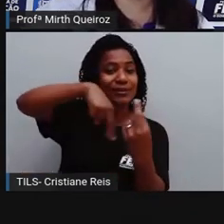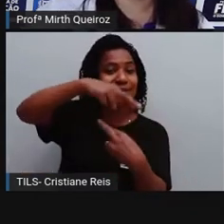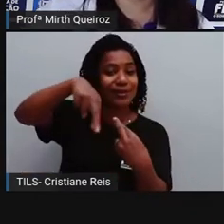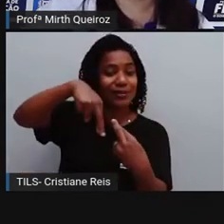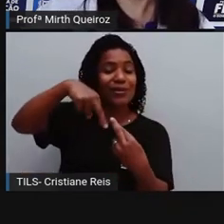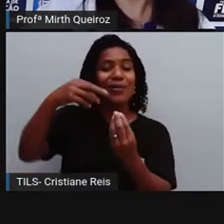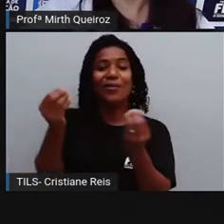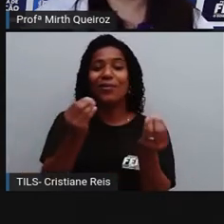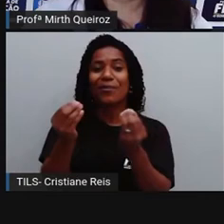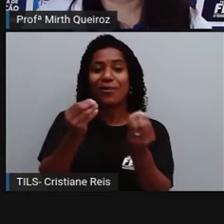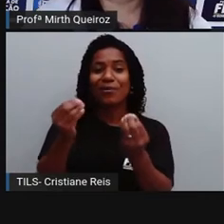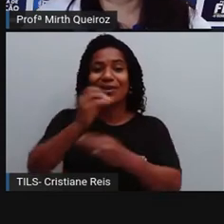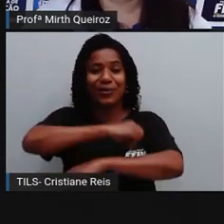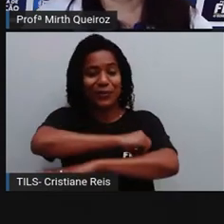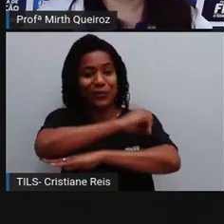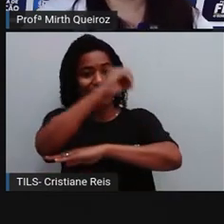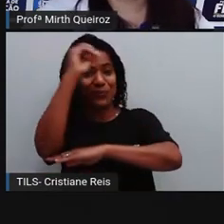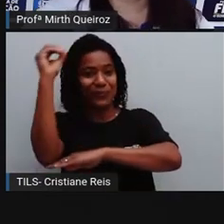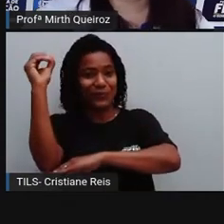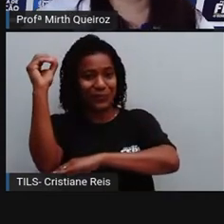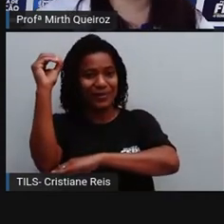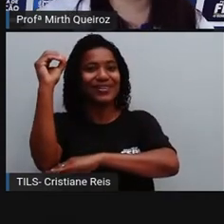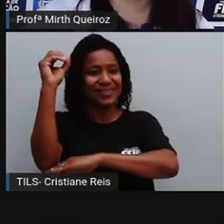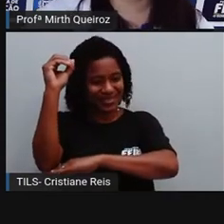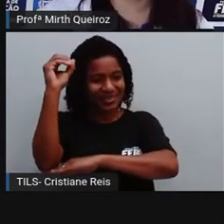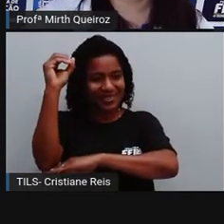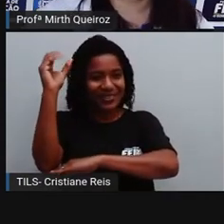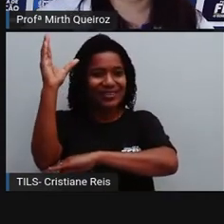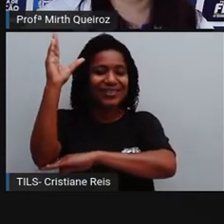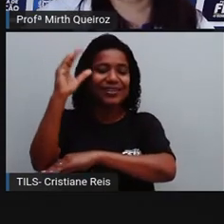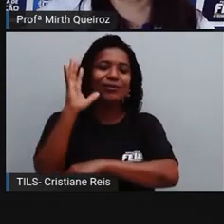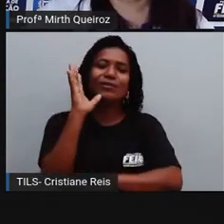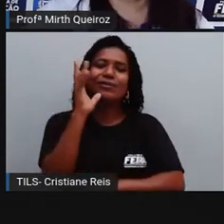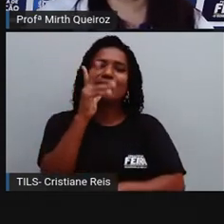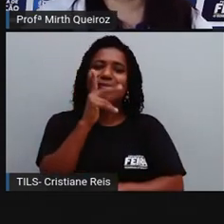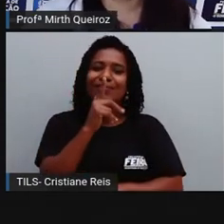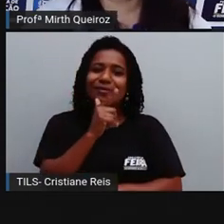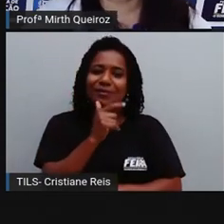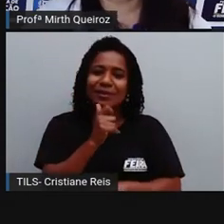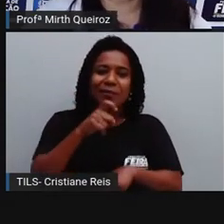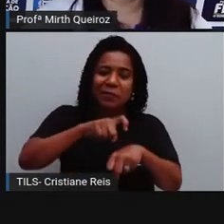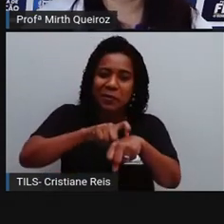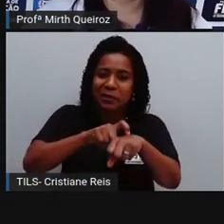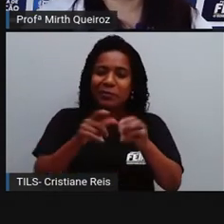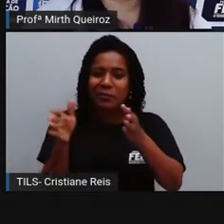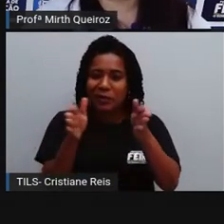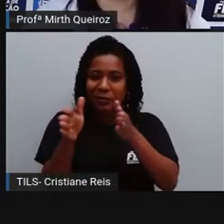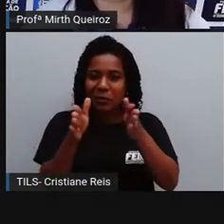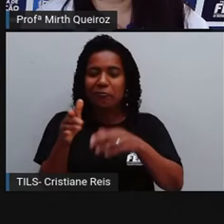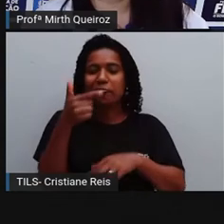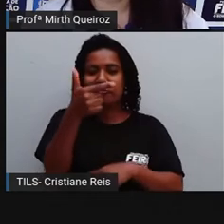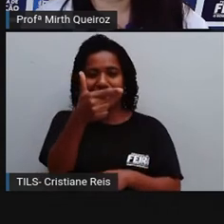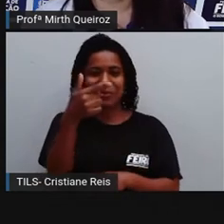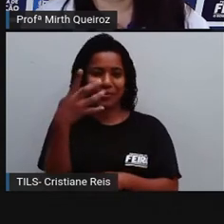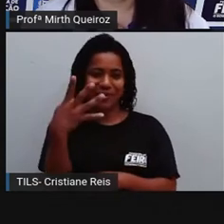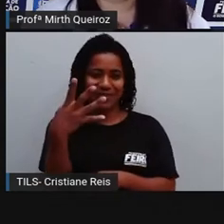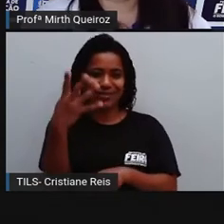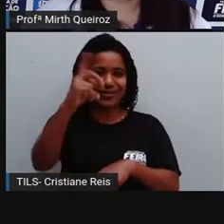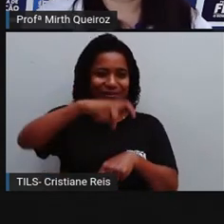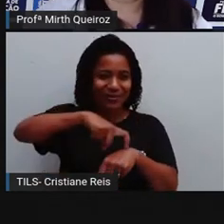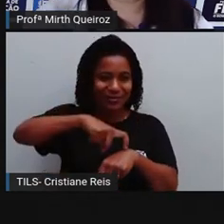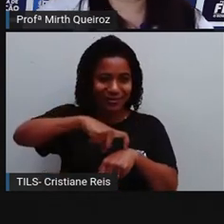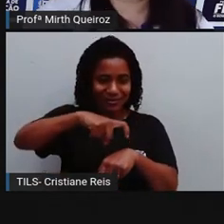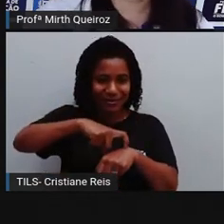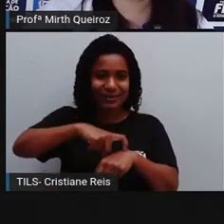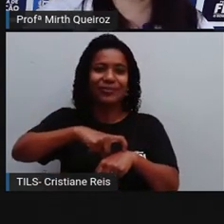com que surja o dia, né? Esse movimento que vai durar aí aproximadamente 24 horas, né?